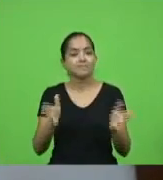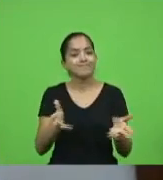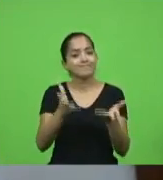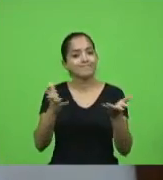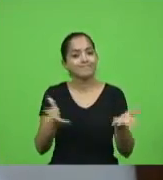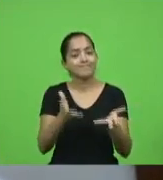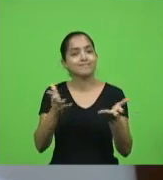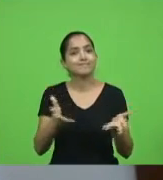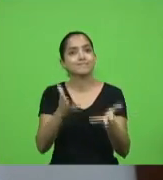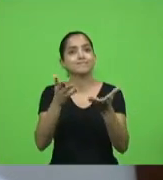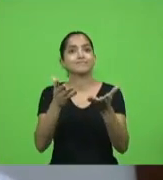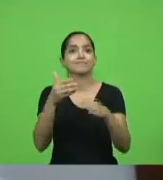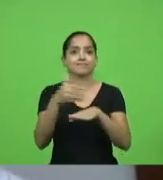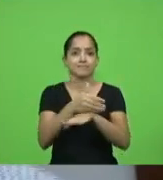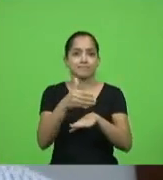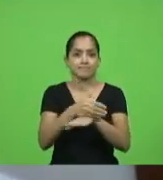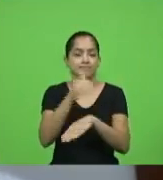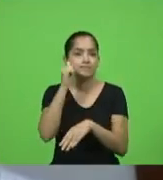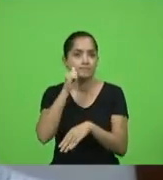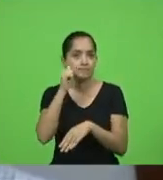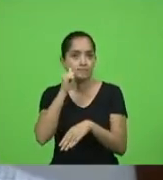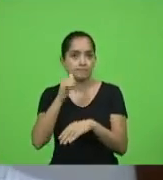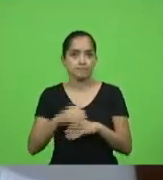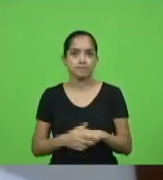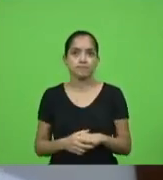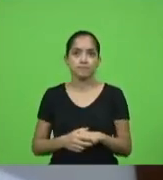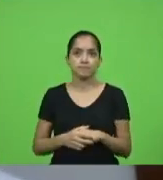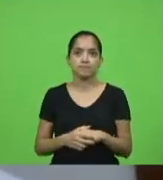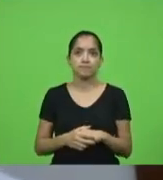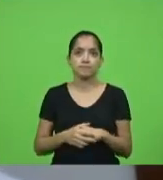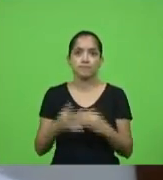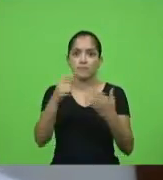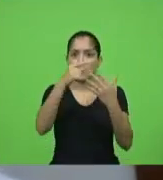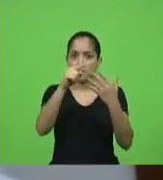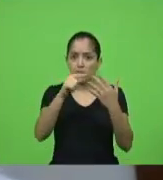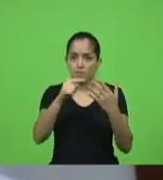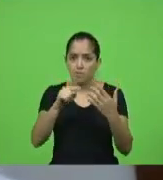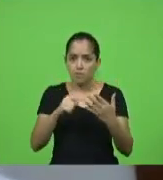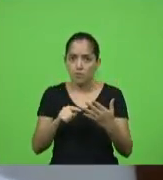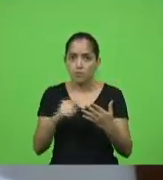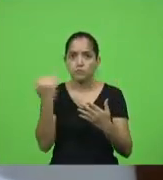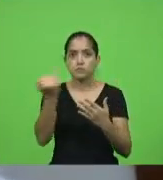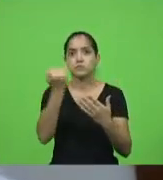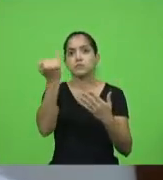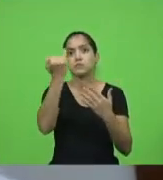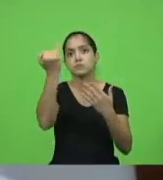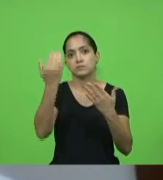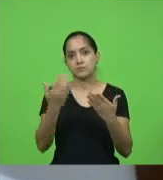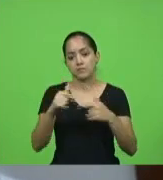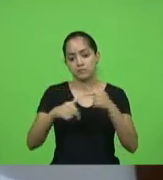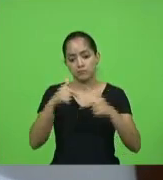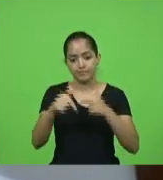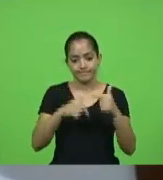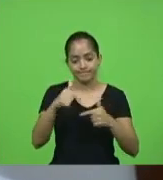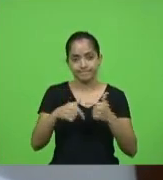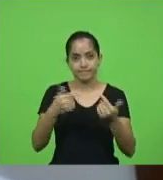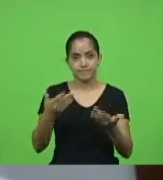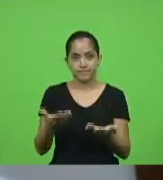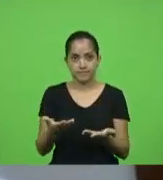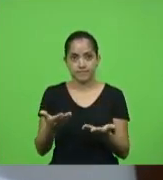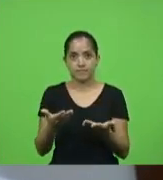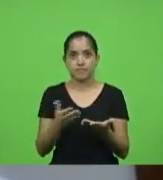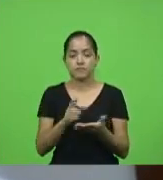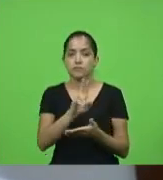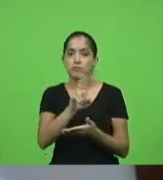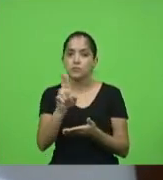participação feminina em em pontos cruciais da nossa de nossas atividades então em nome